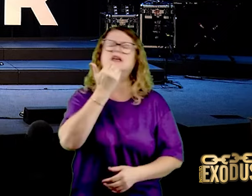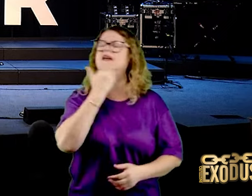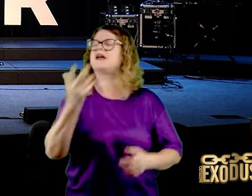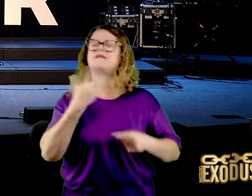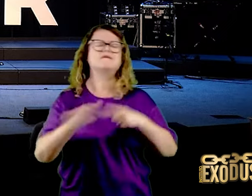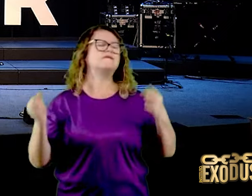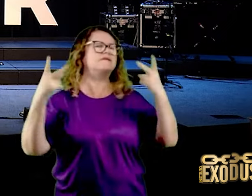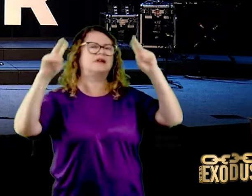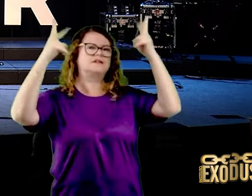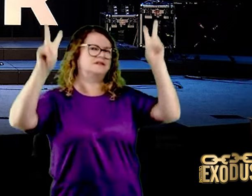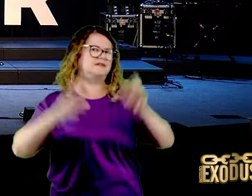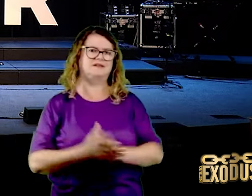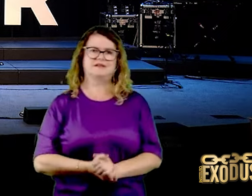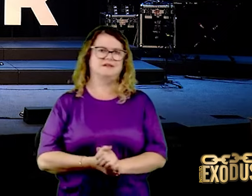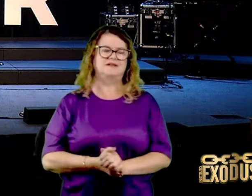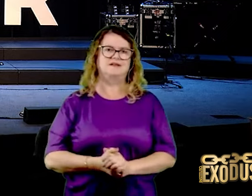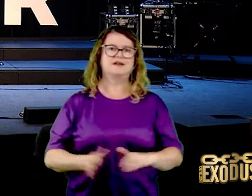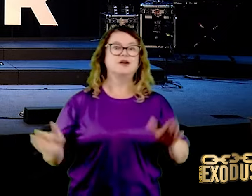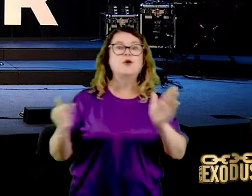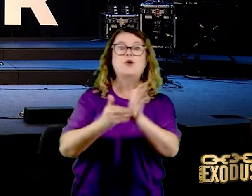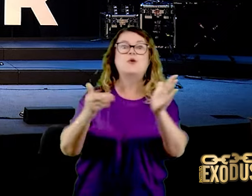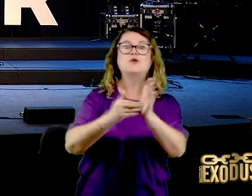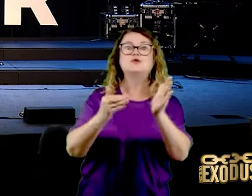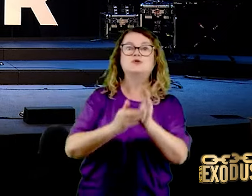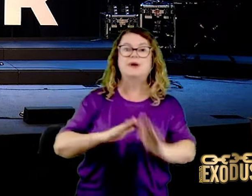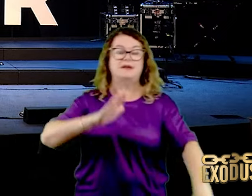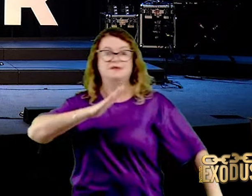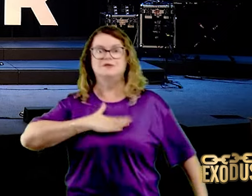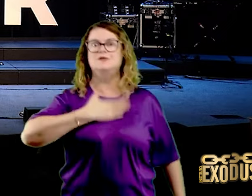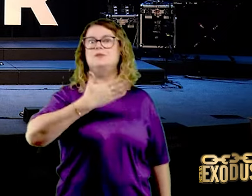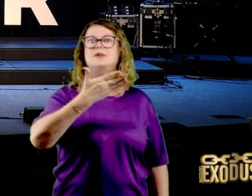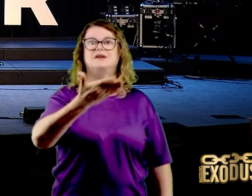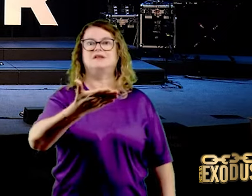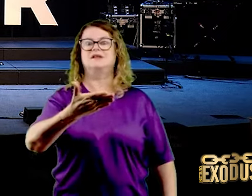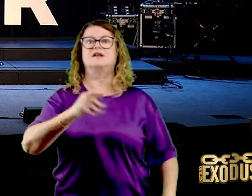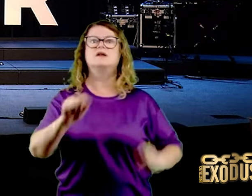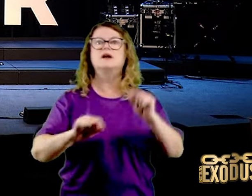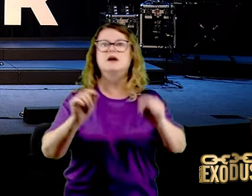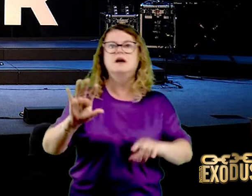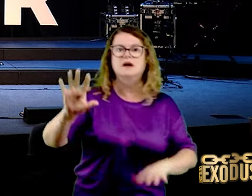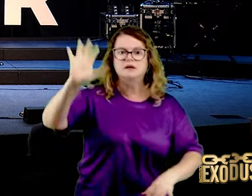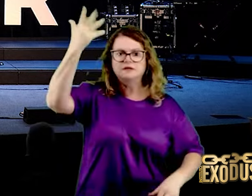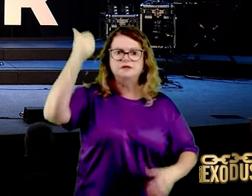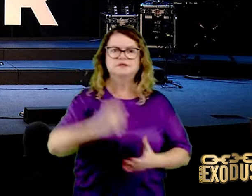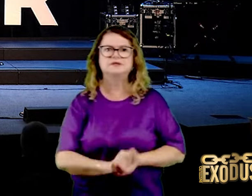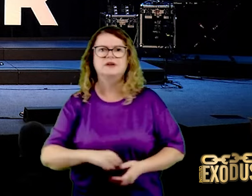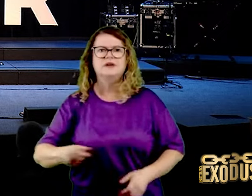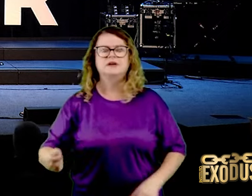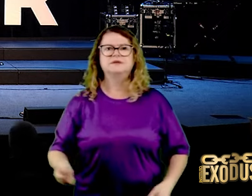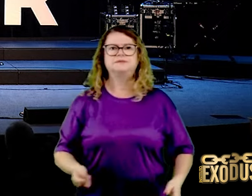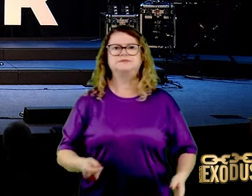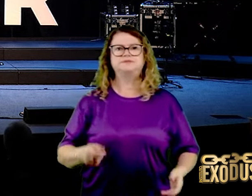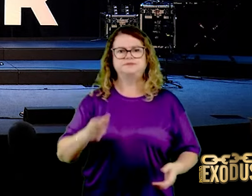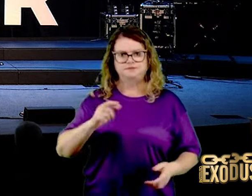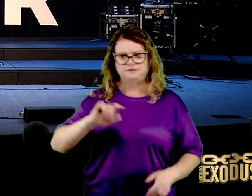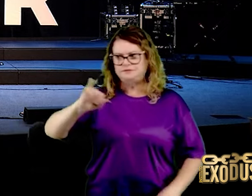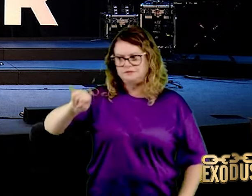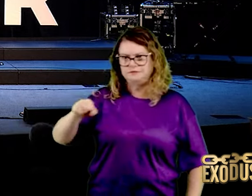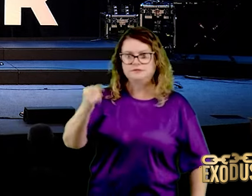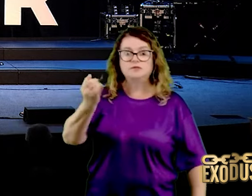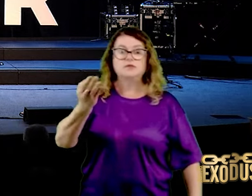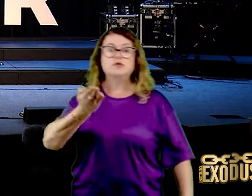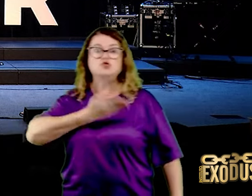princípio da surpresa. Caiu o terror sobre todo o exército. Houve um pânico terrível. primeiro ataque, Jônatas e seu